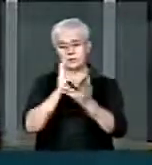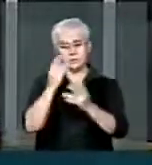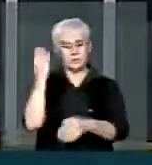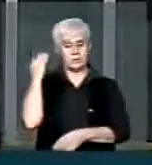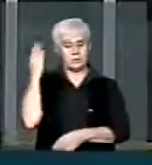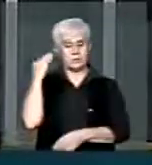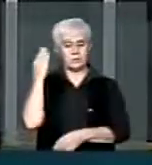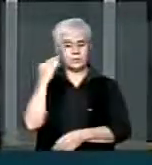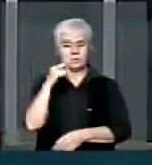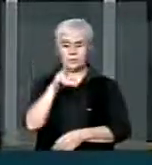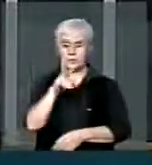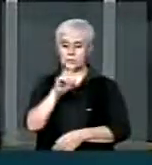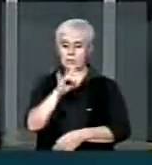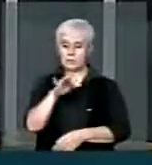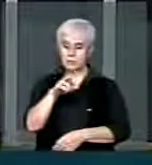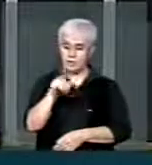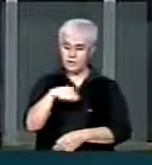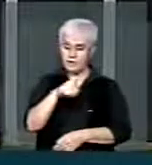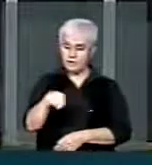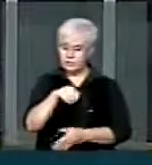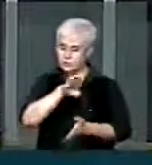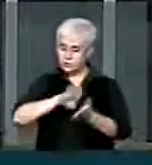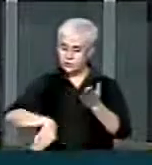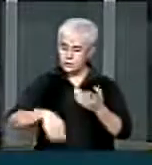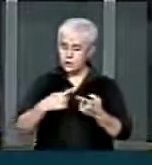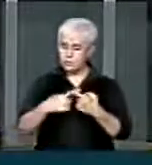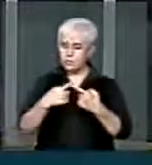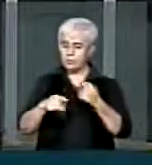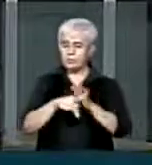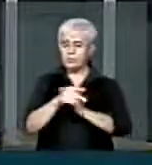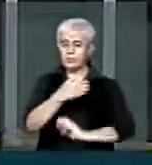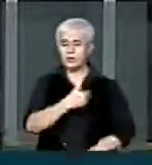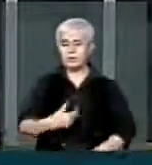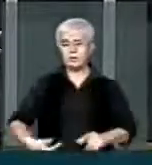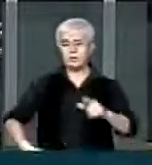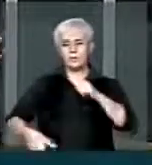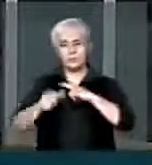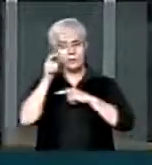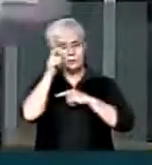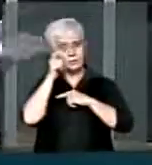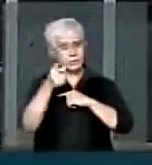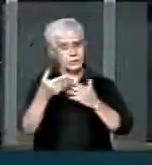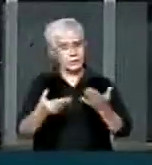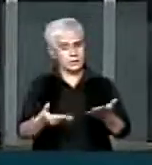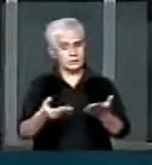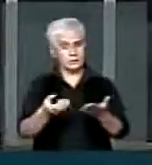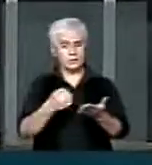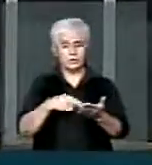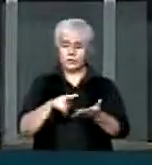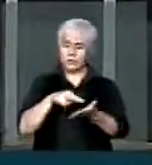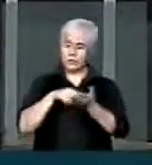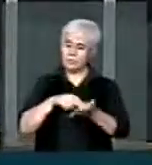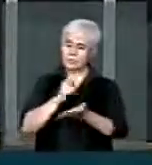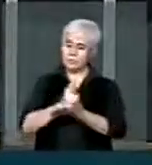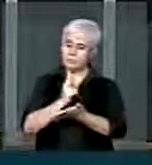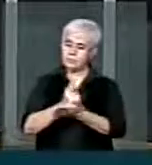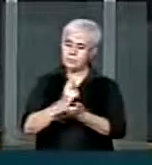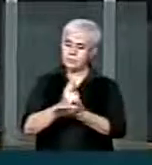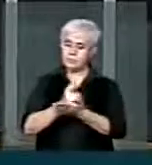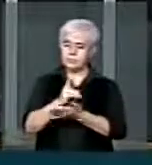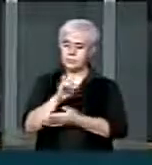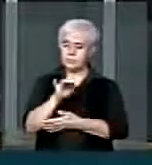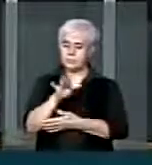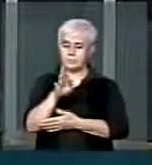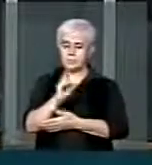de derrubar o veto. Até porque o próprio governo não tem interesse nessa derrubada ou nessa manutenção do veto.